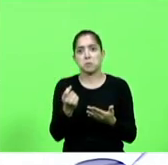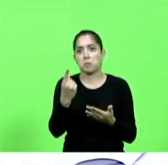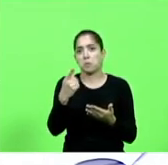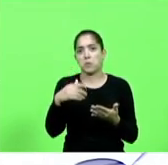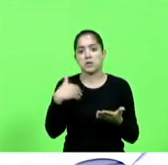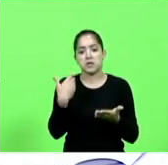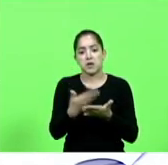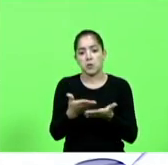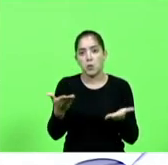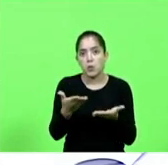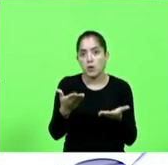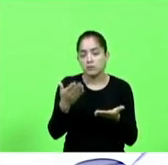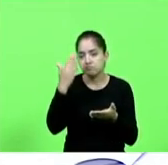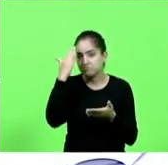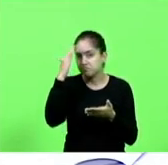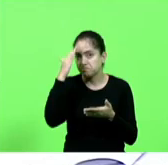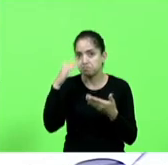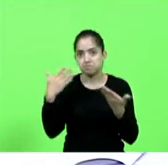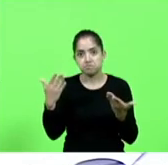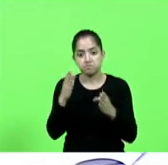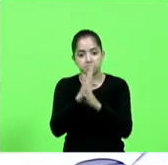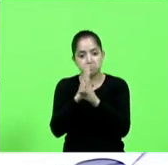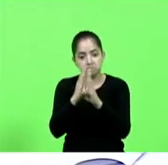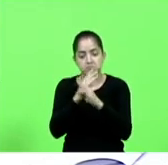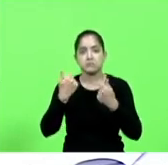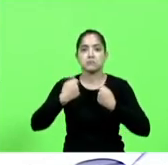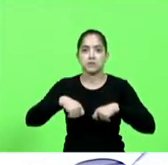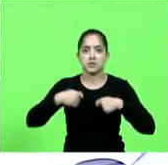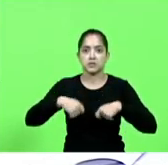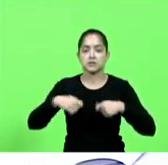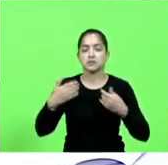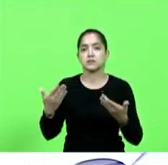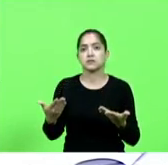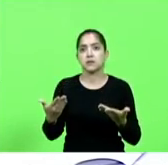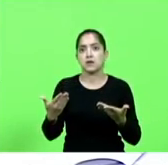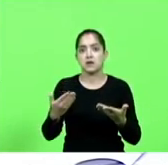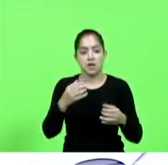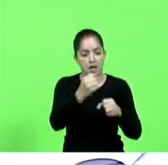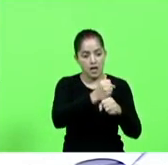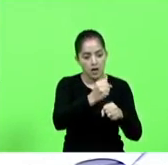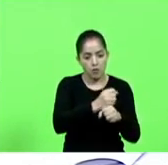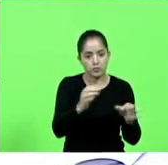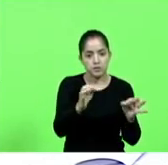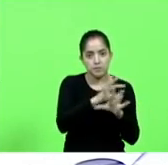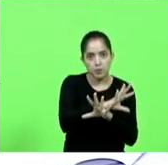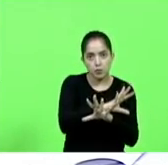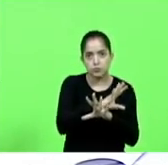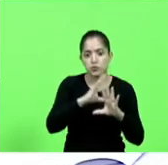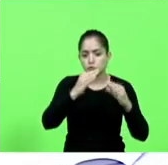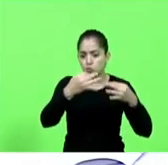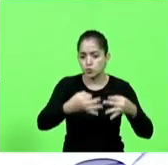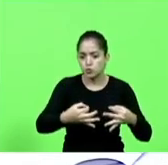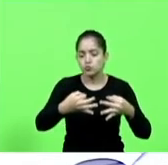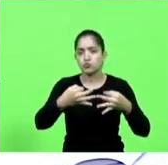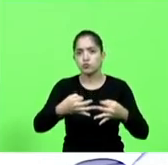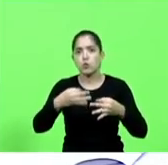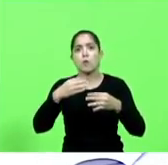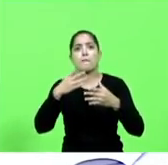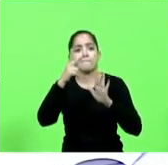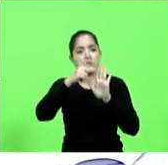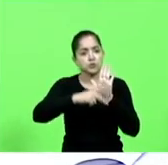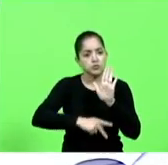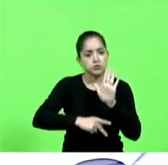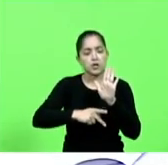a gente não conseguiu entender e que vai investigar deputado Lima, deputado Gessé, a obra está pronta, está tudo certinho, projeto, sondagem,